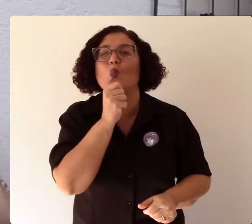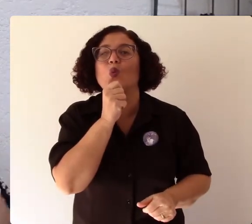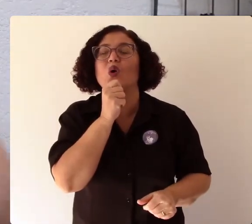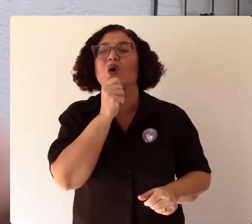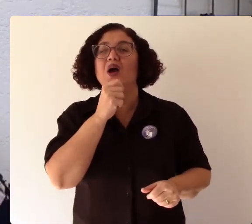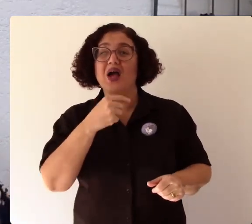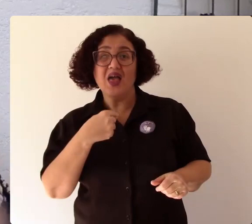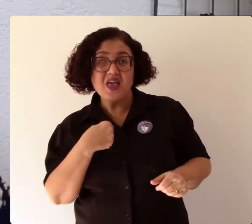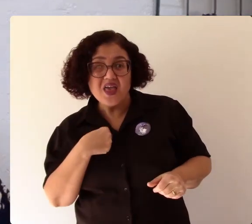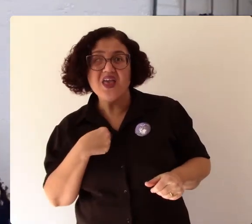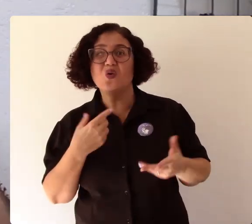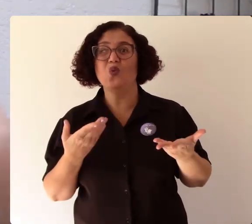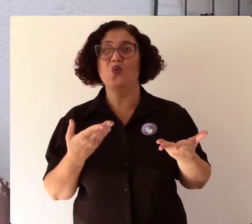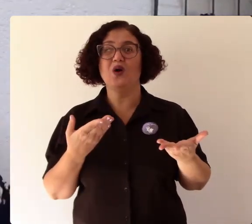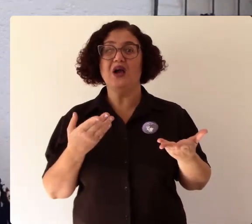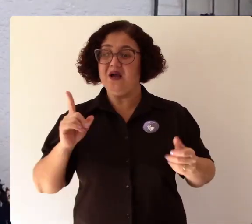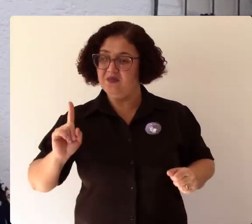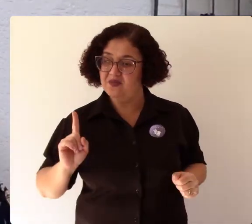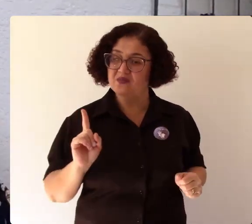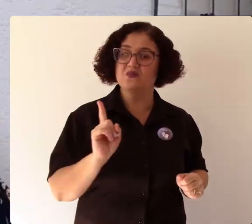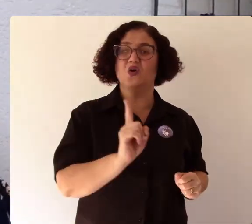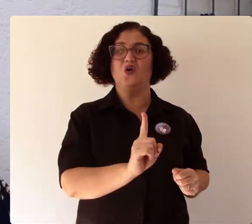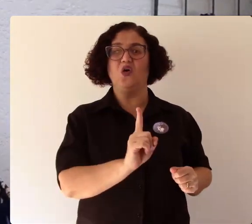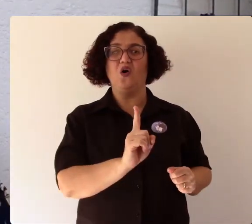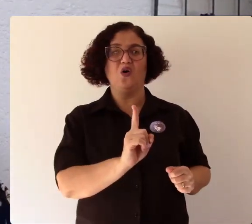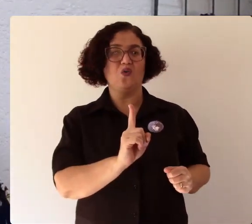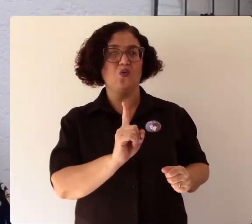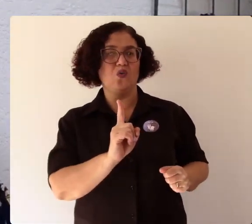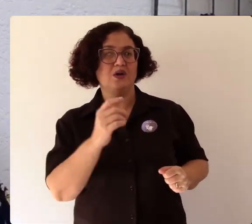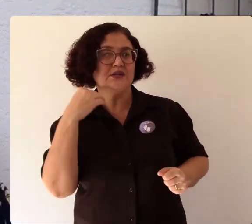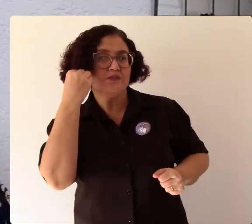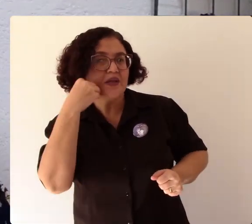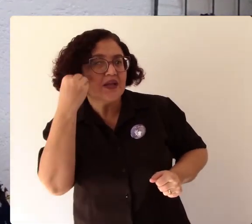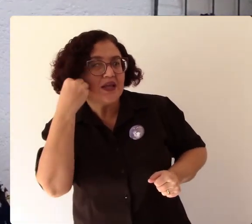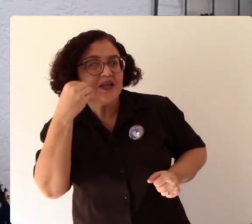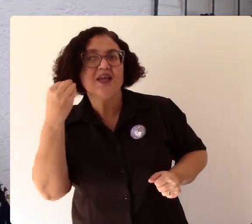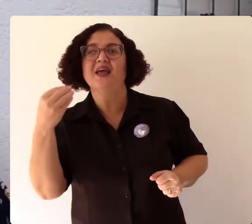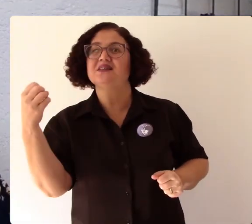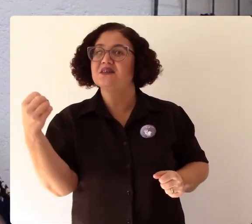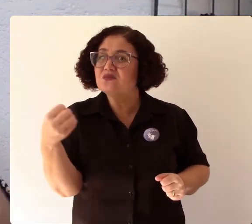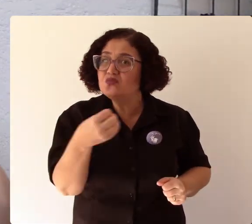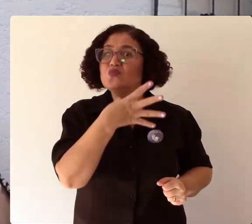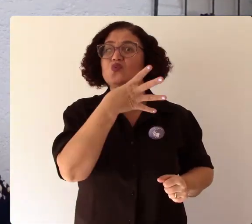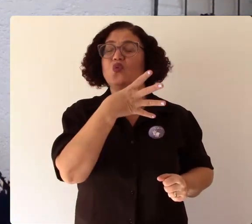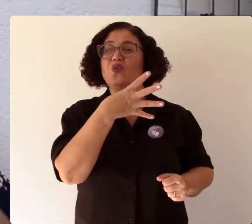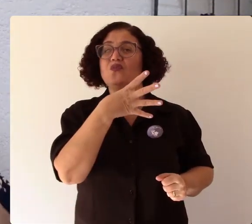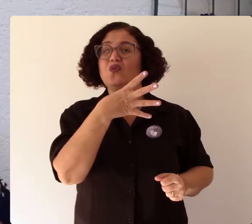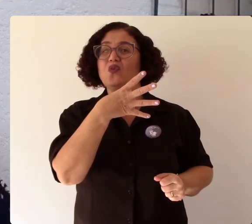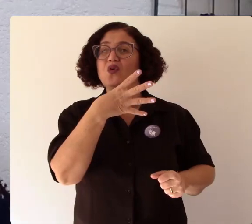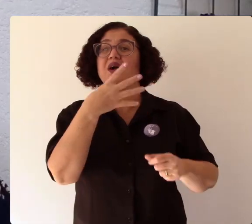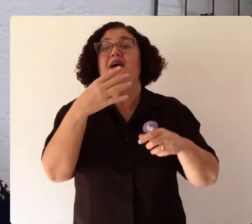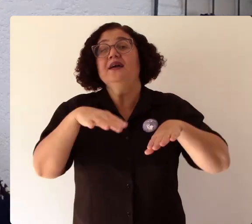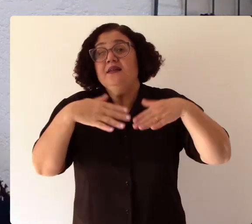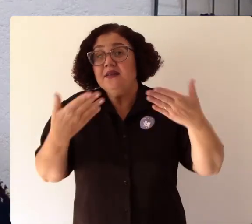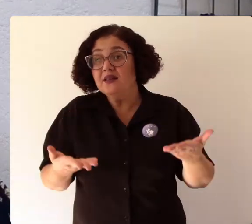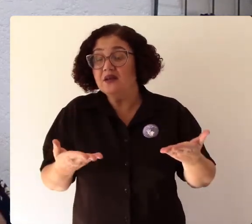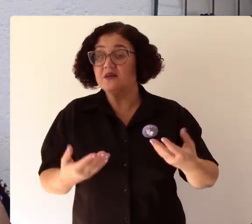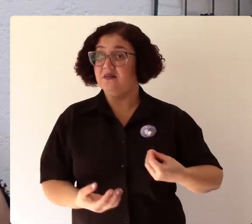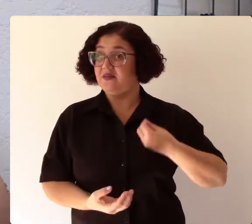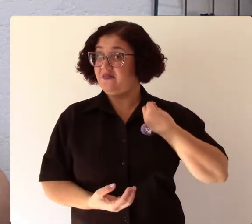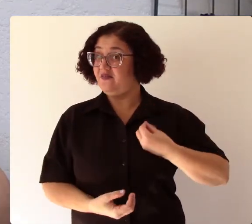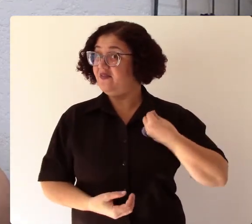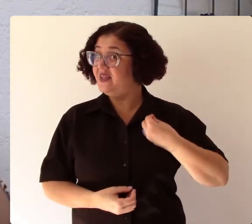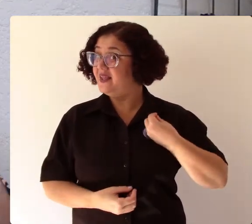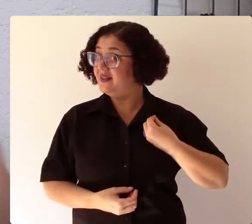me coloco em situações com as quais eu penso que eu preciso lidar então a vida não é